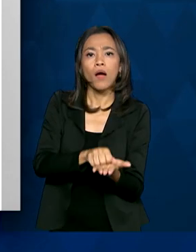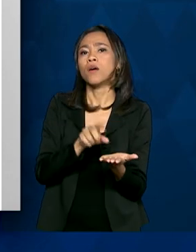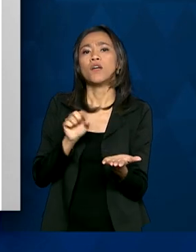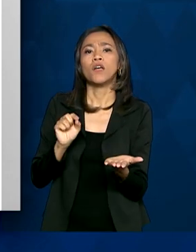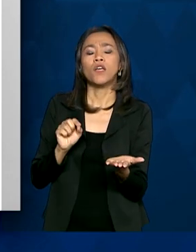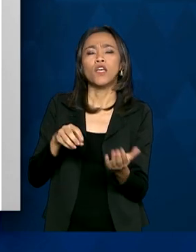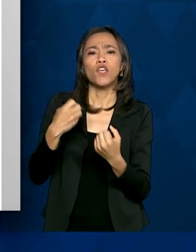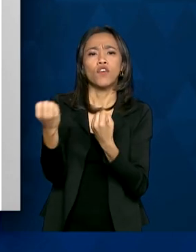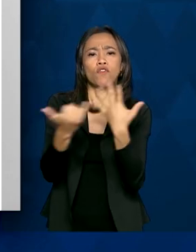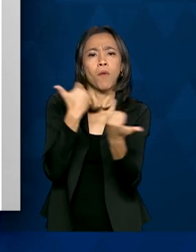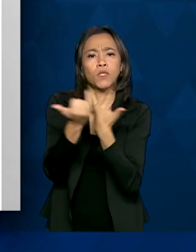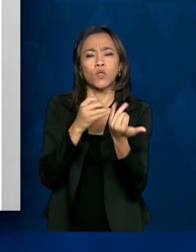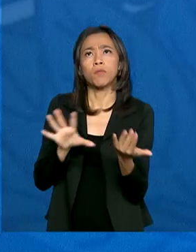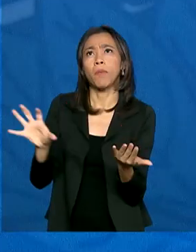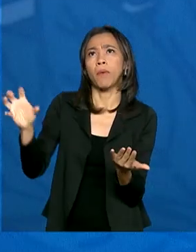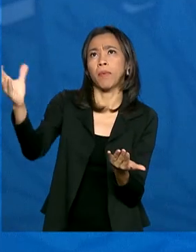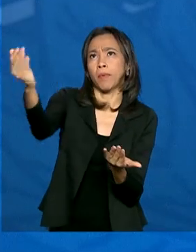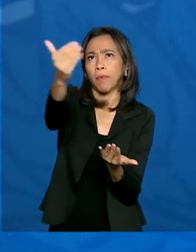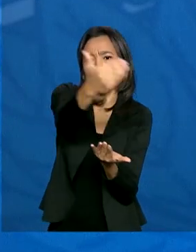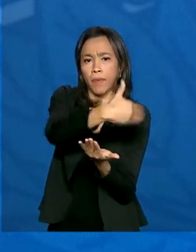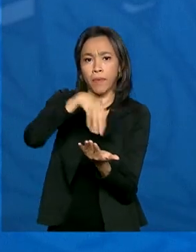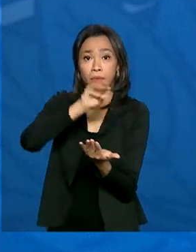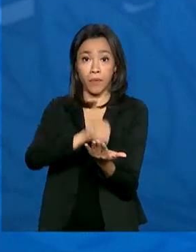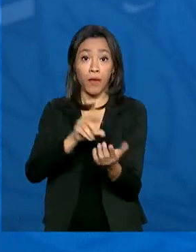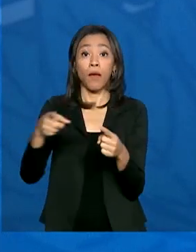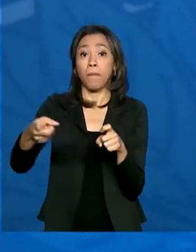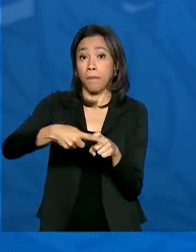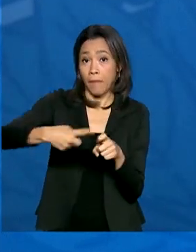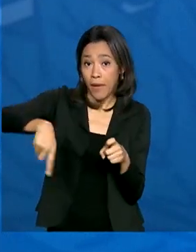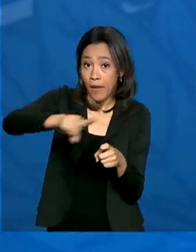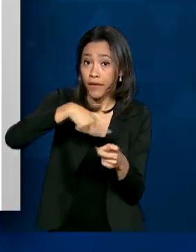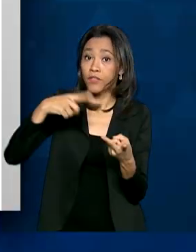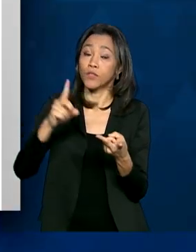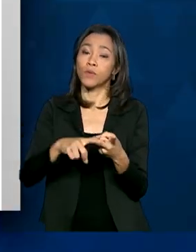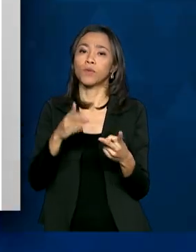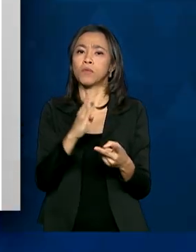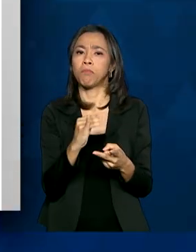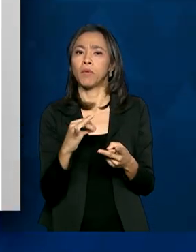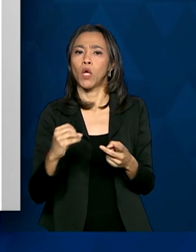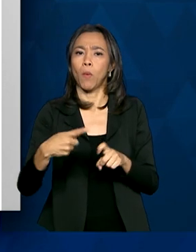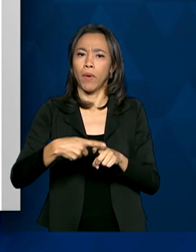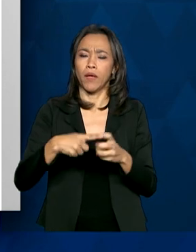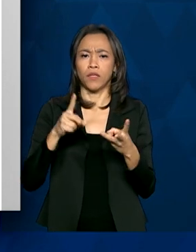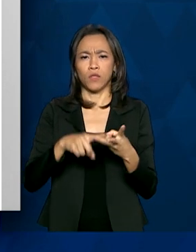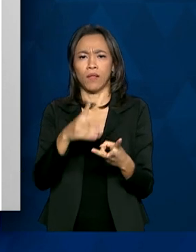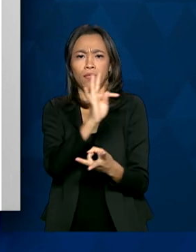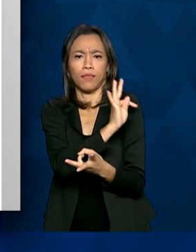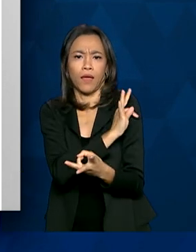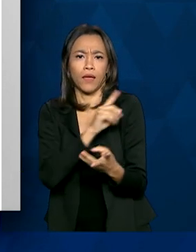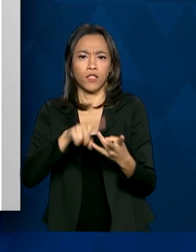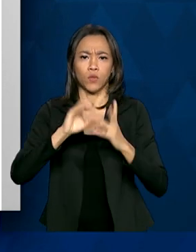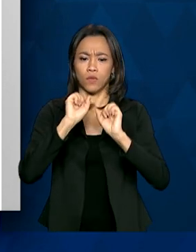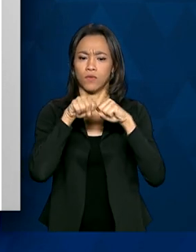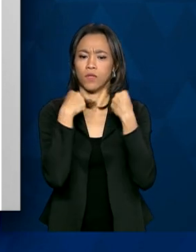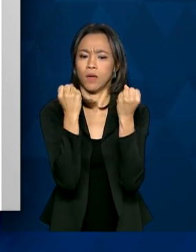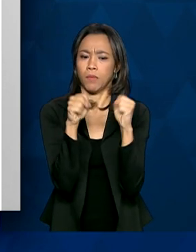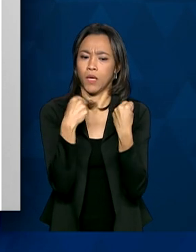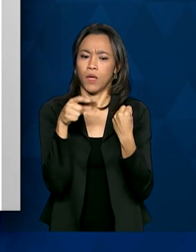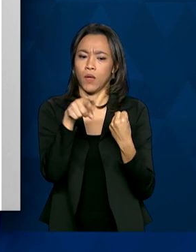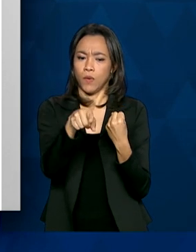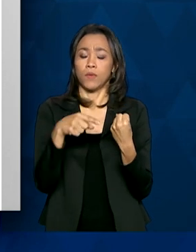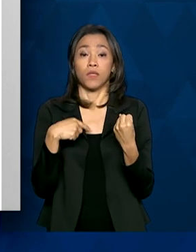saúde de diversas áreas, como médicos, enfermeiros, biomédicos, técnicos, fisioterapeutas.